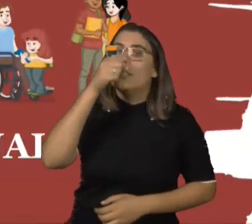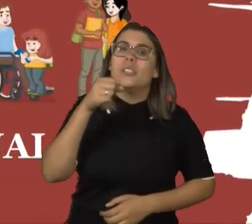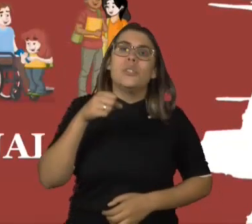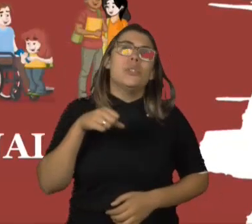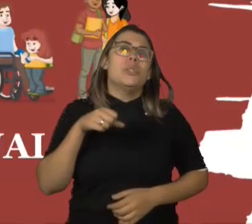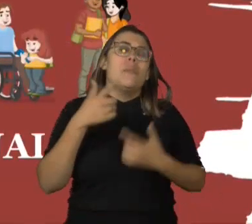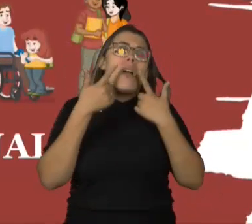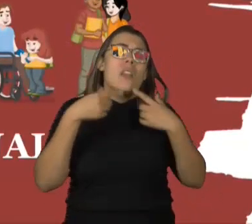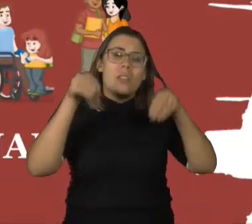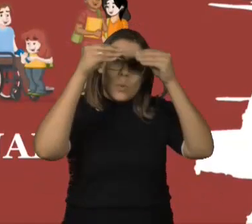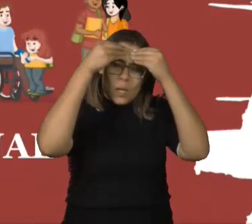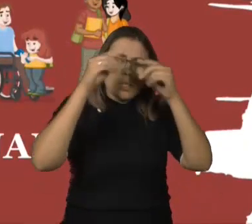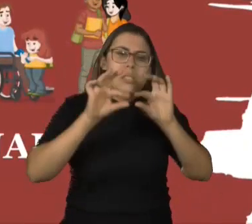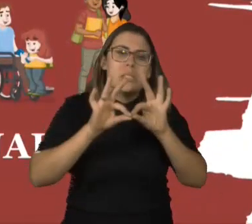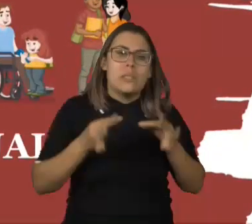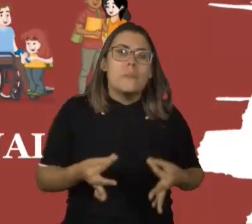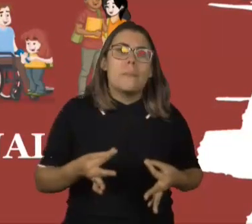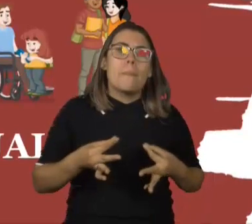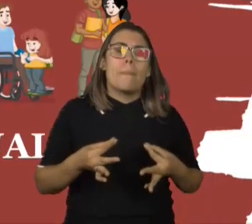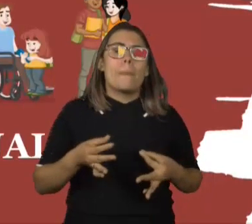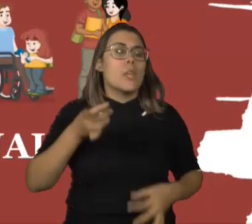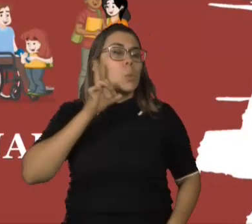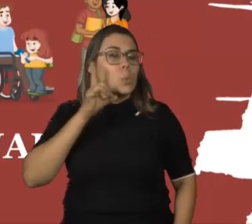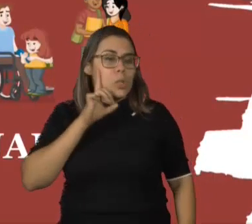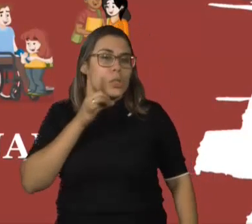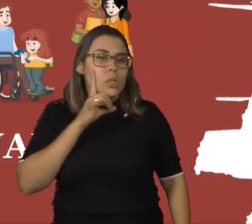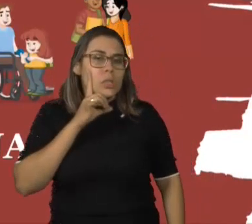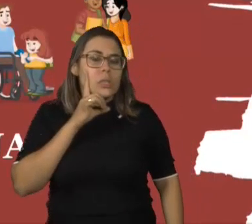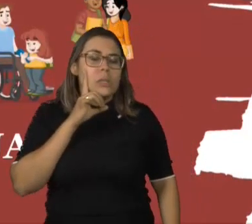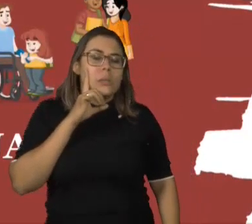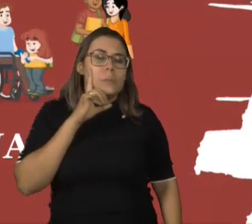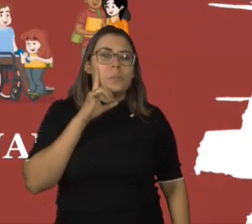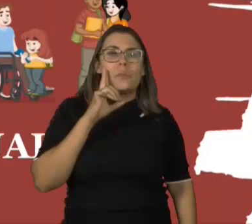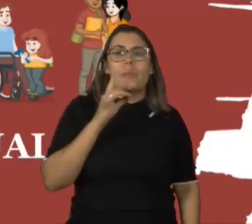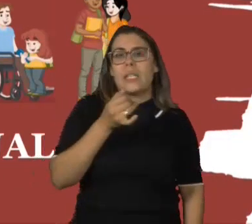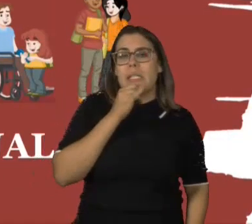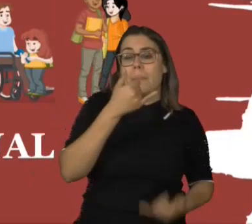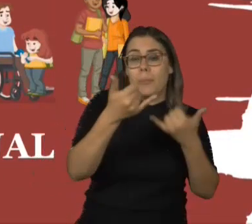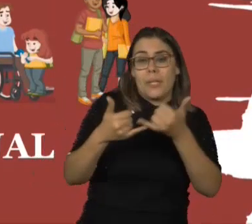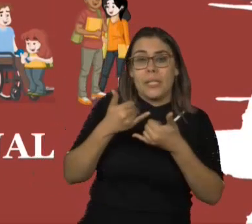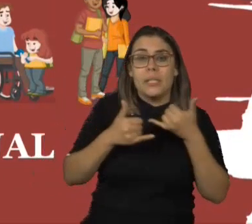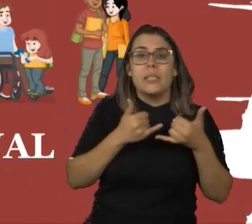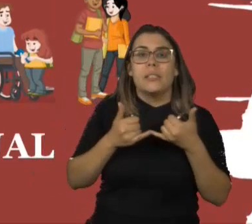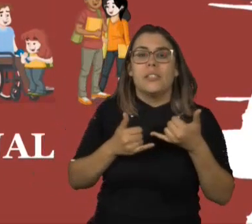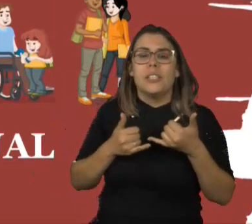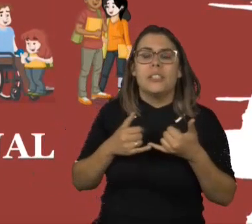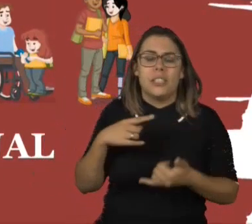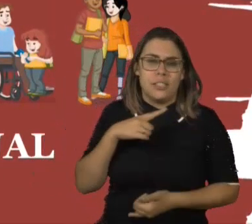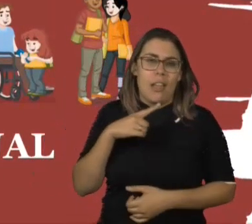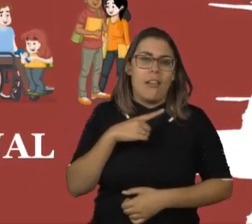linguagem simples, aproveitar situações do dia a dia, se possível, usar dinâmicas, ter um diálogo